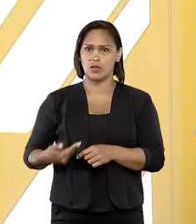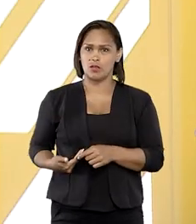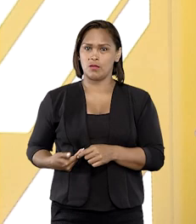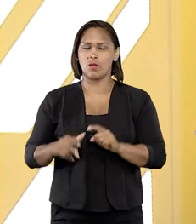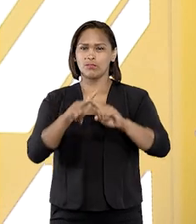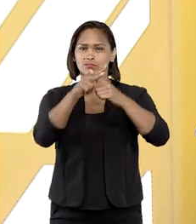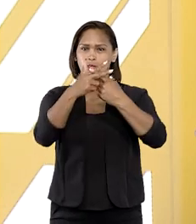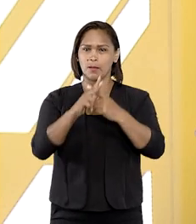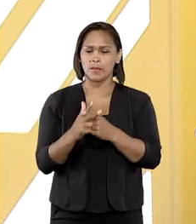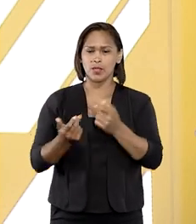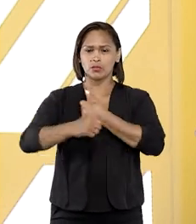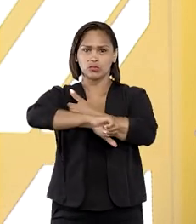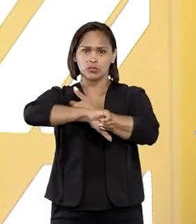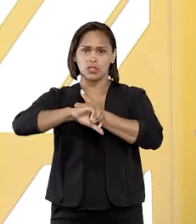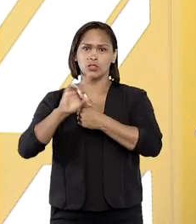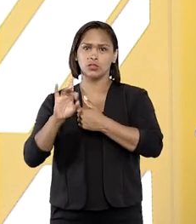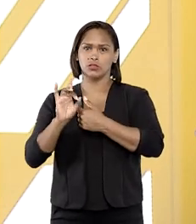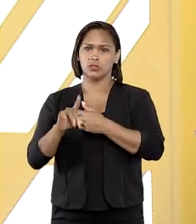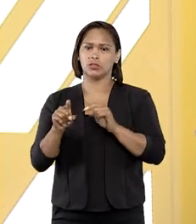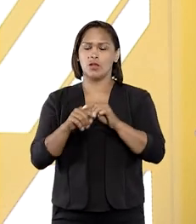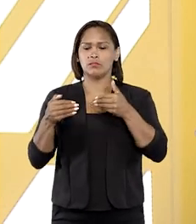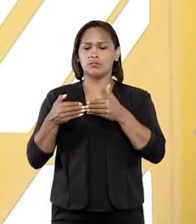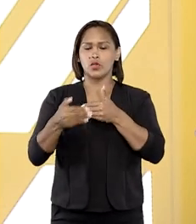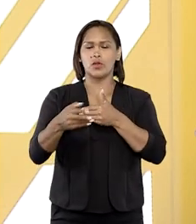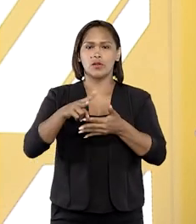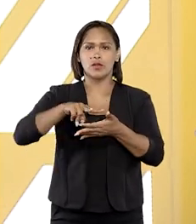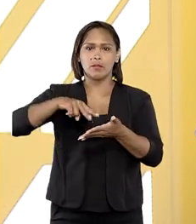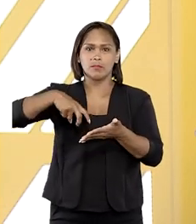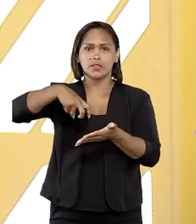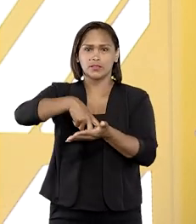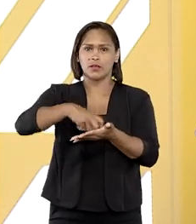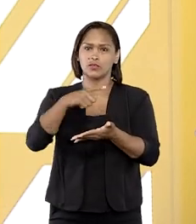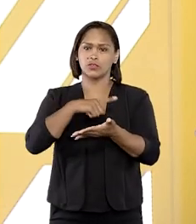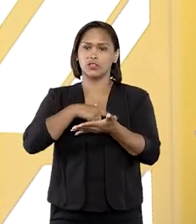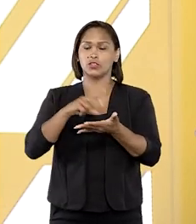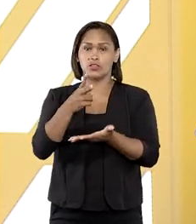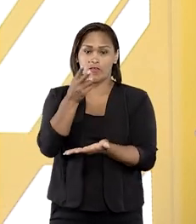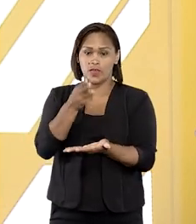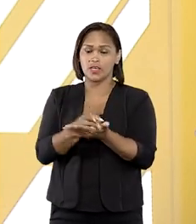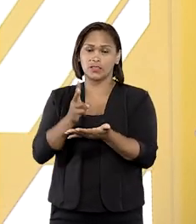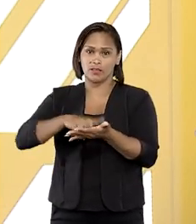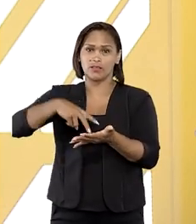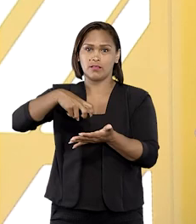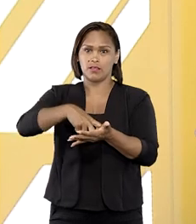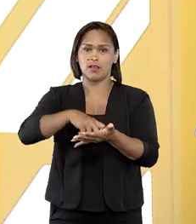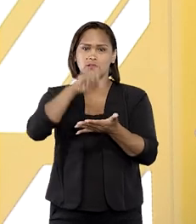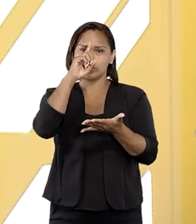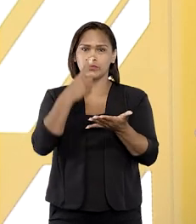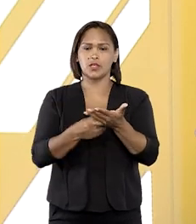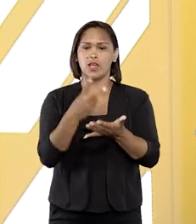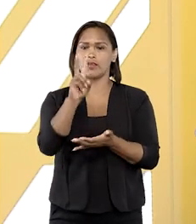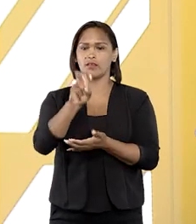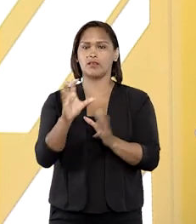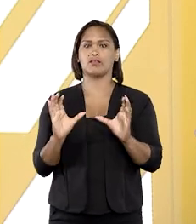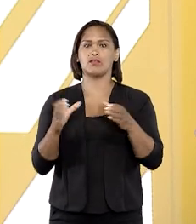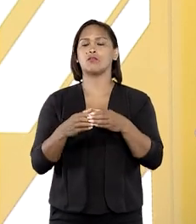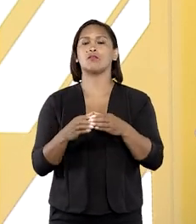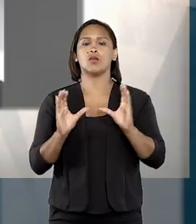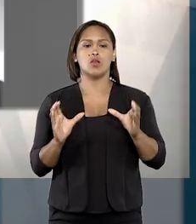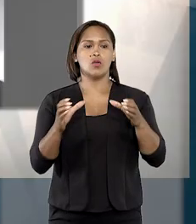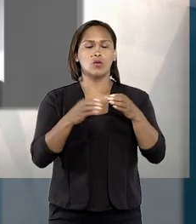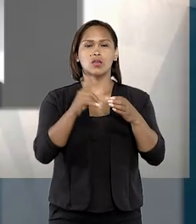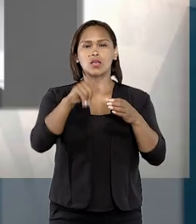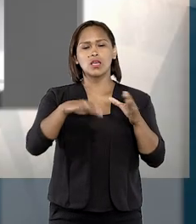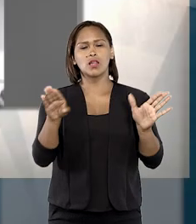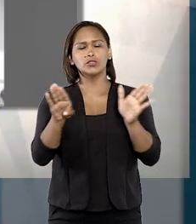pública, reparação do dano só condiciona a progressão penal se estiver na sentença. A decisão é da quinta turma.